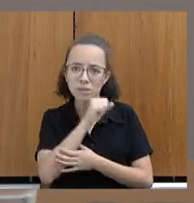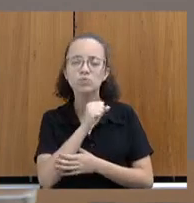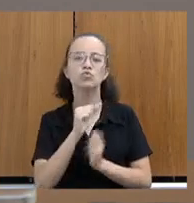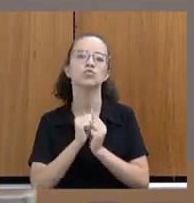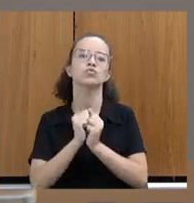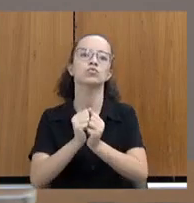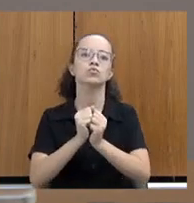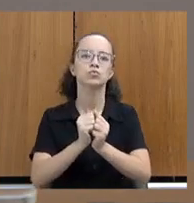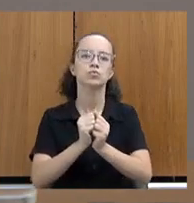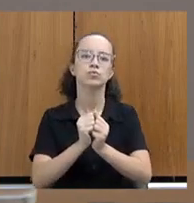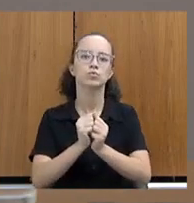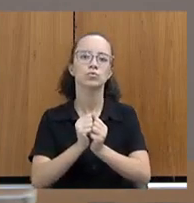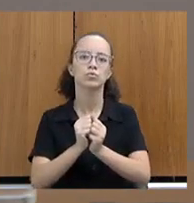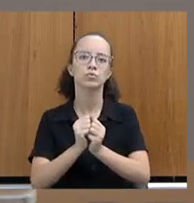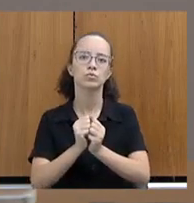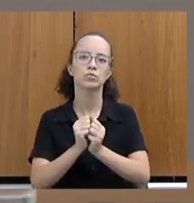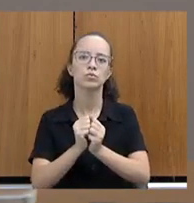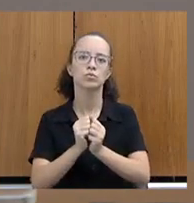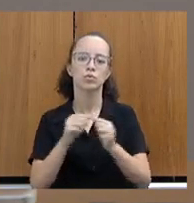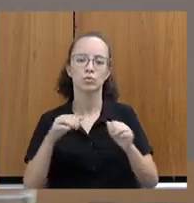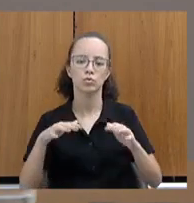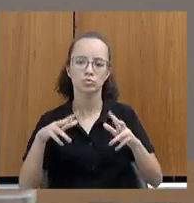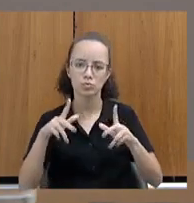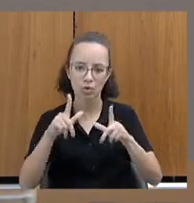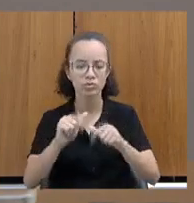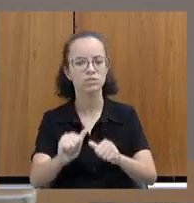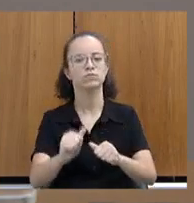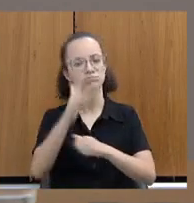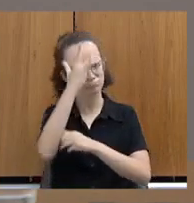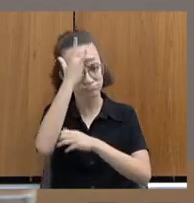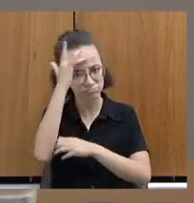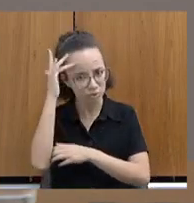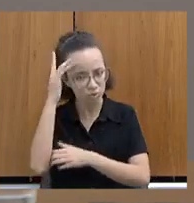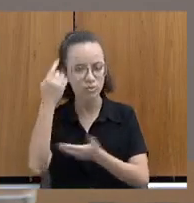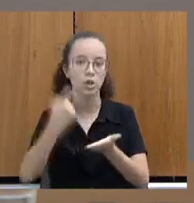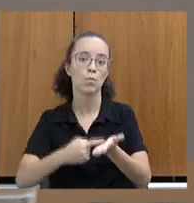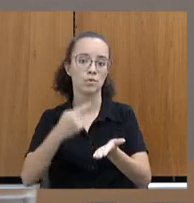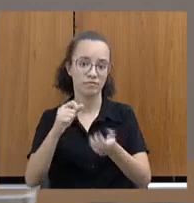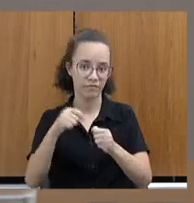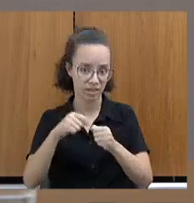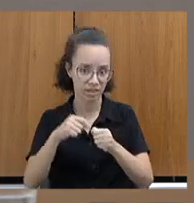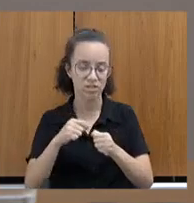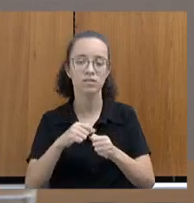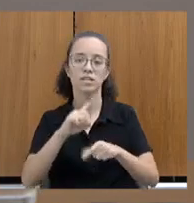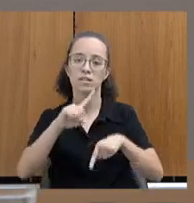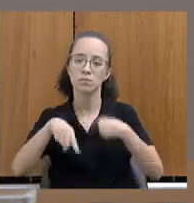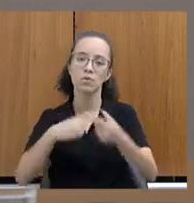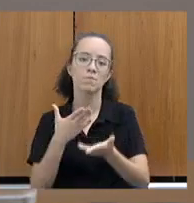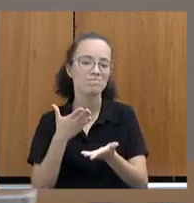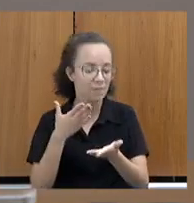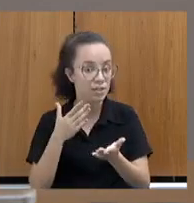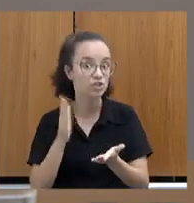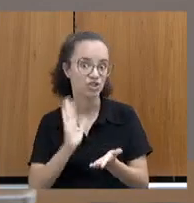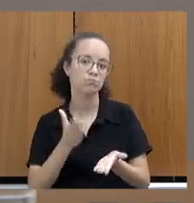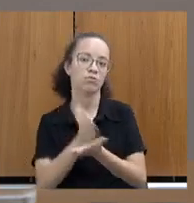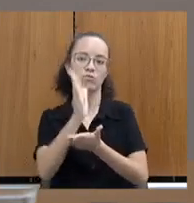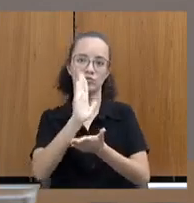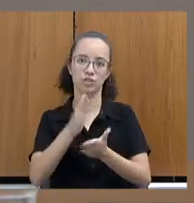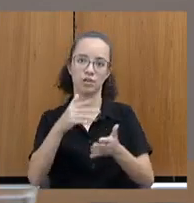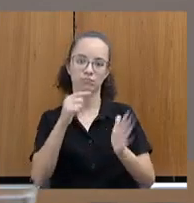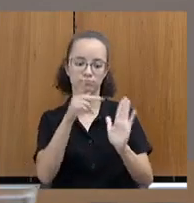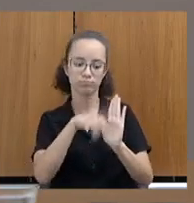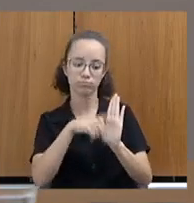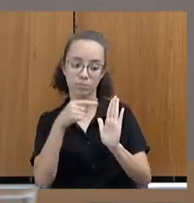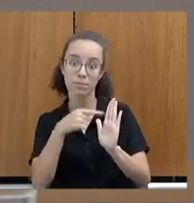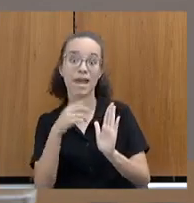junto com todos os compromitentes do acordo, e aí eles aprovaram esses projetos aqui, para